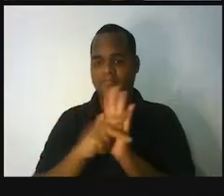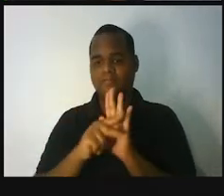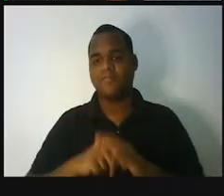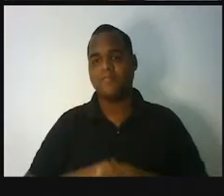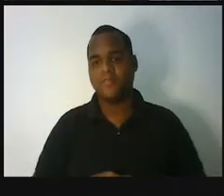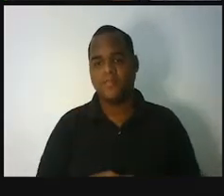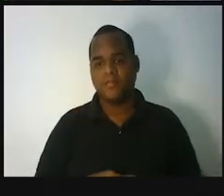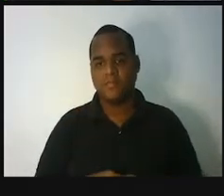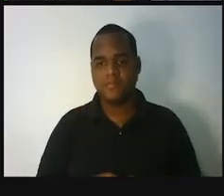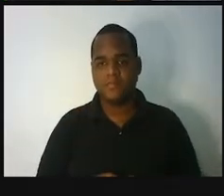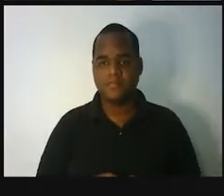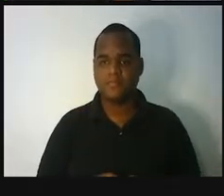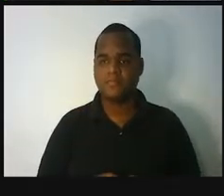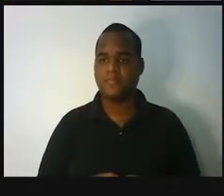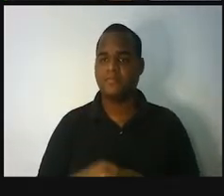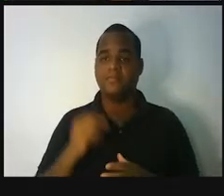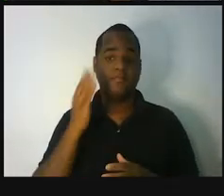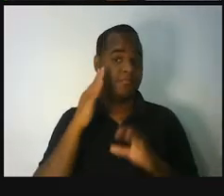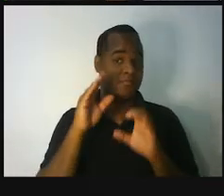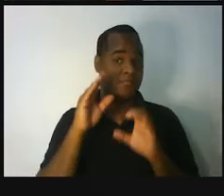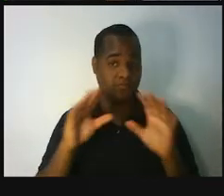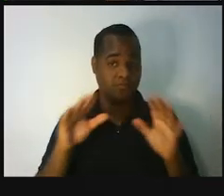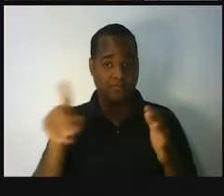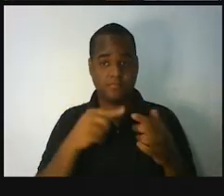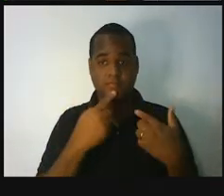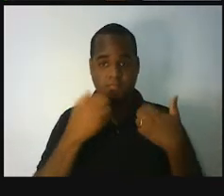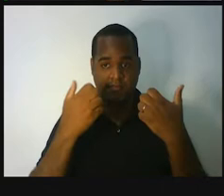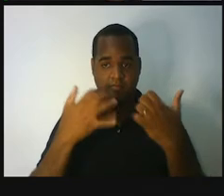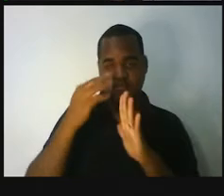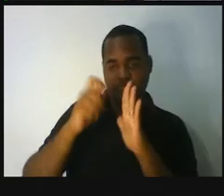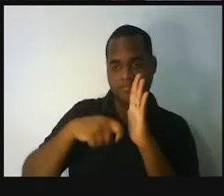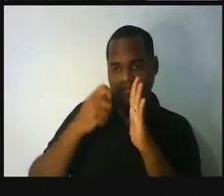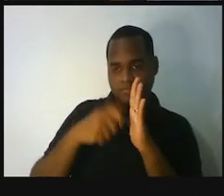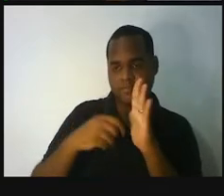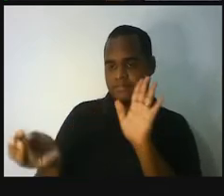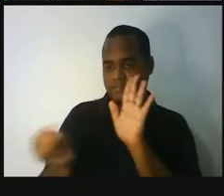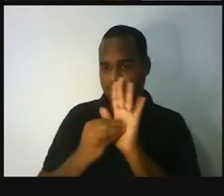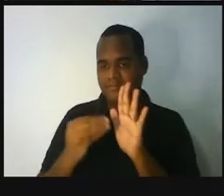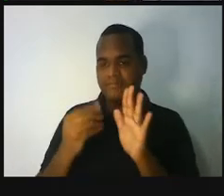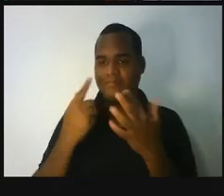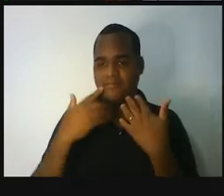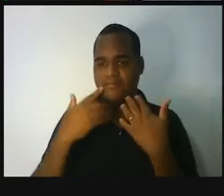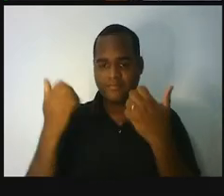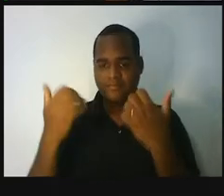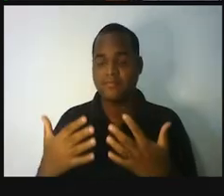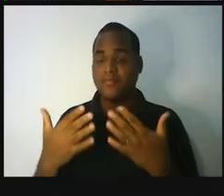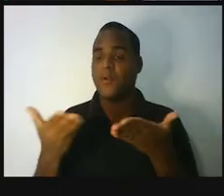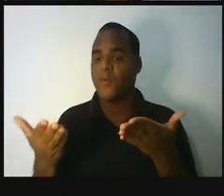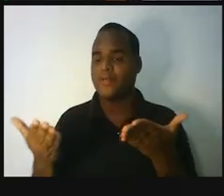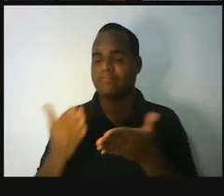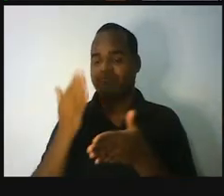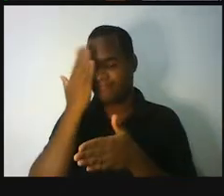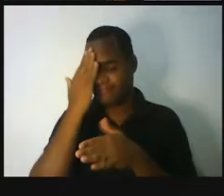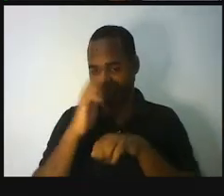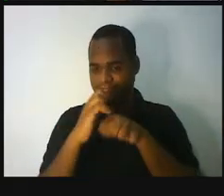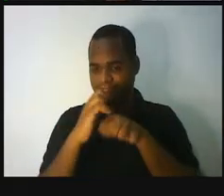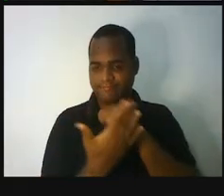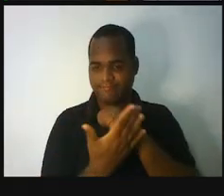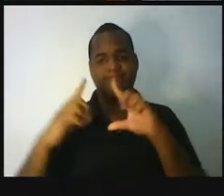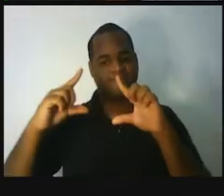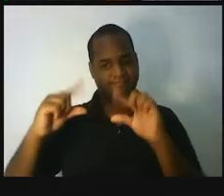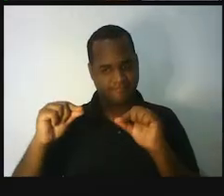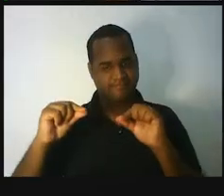que, no contexto em essa aula está sendo gravada agora, no contexto de pandemia, esses números reduziram